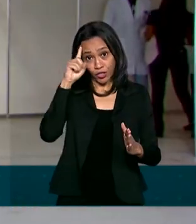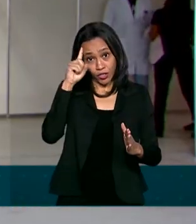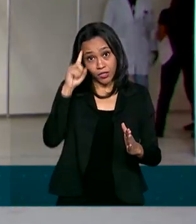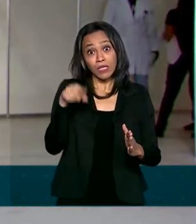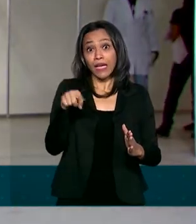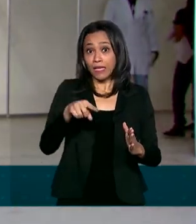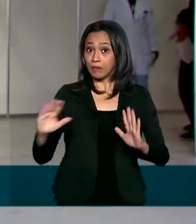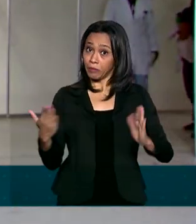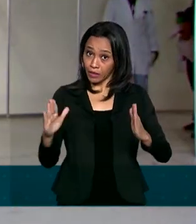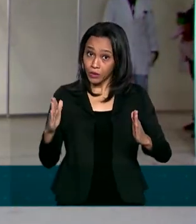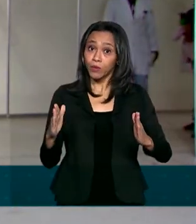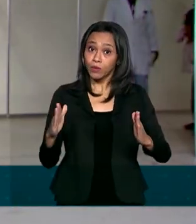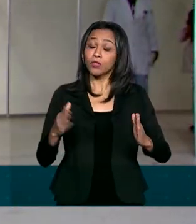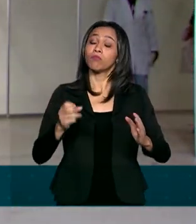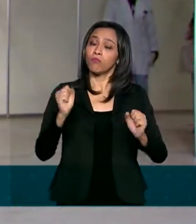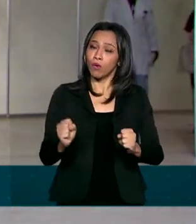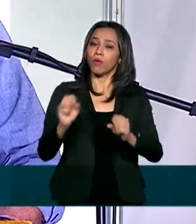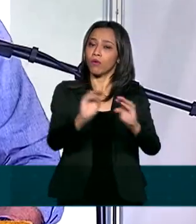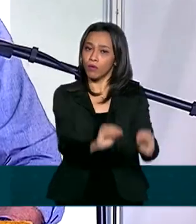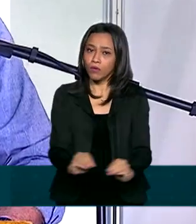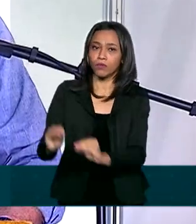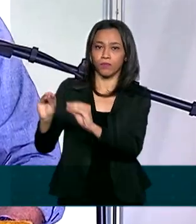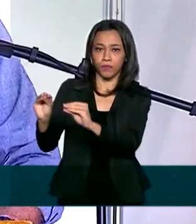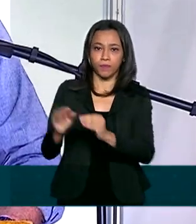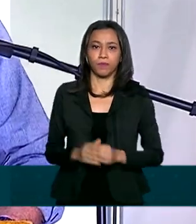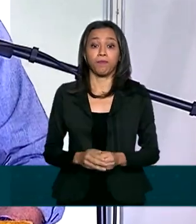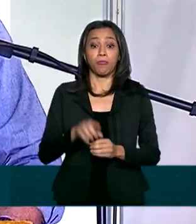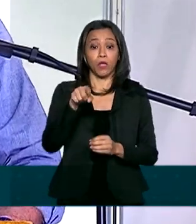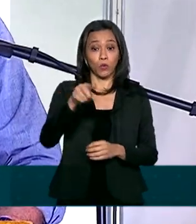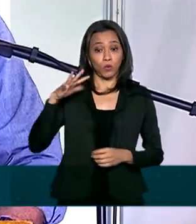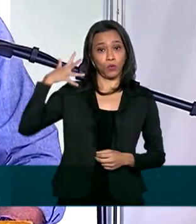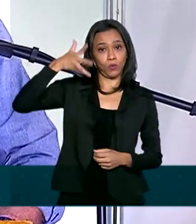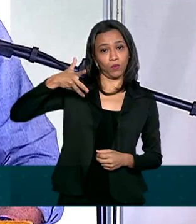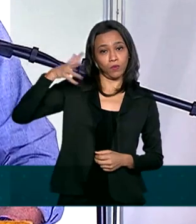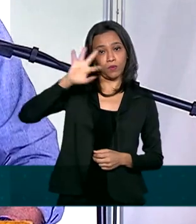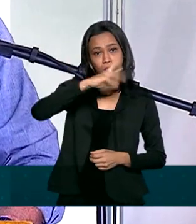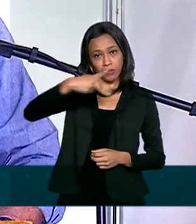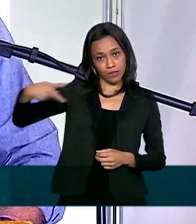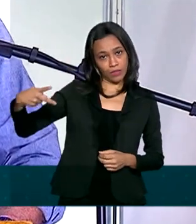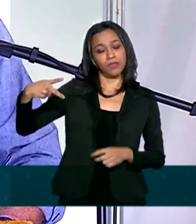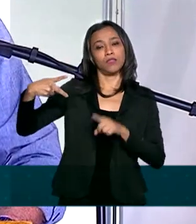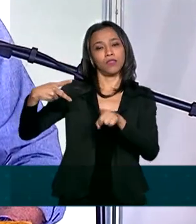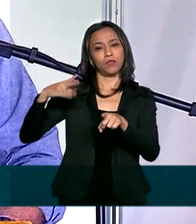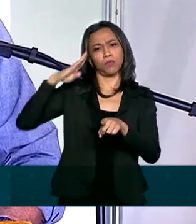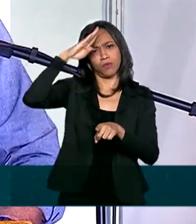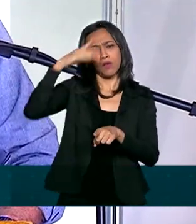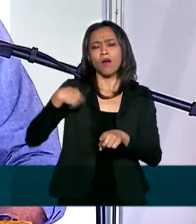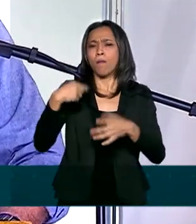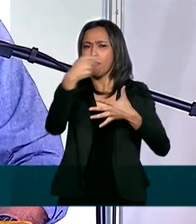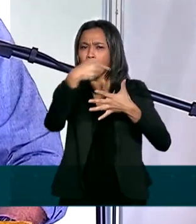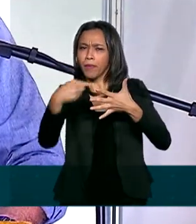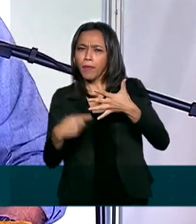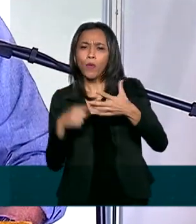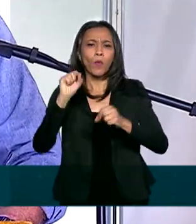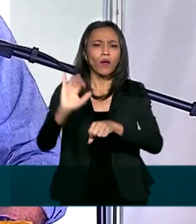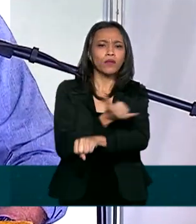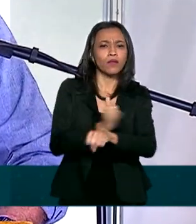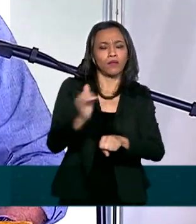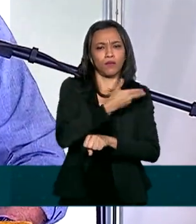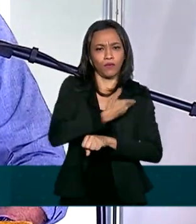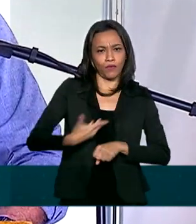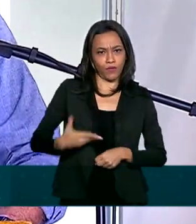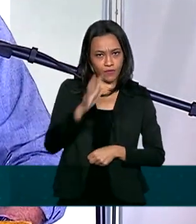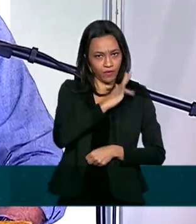prazo que pode ser prorrogado. Durante o discurso, o presidente falou sobre as medidas que o governo federal